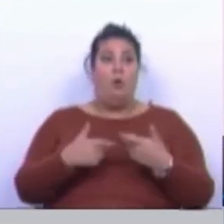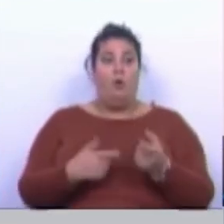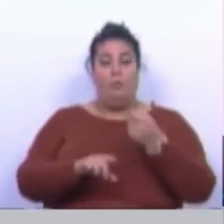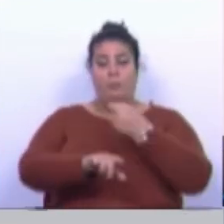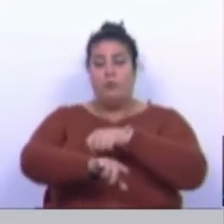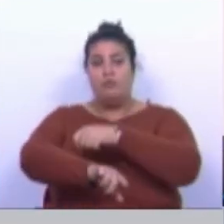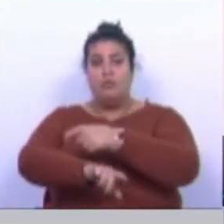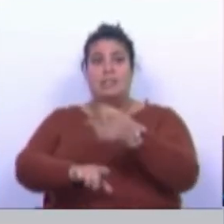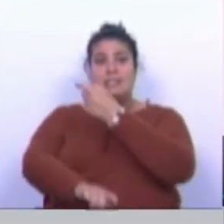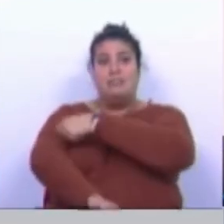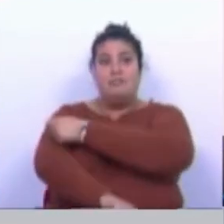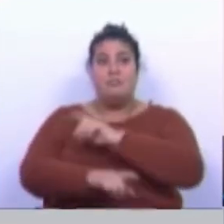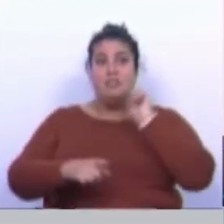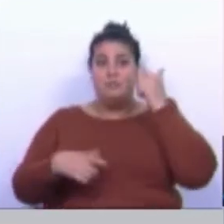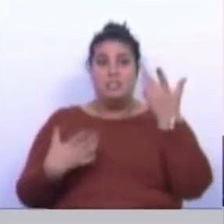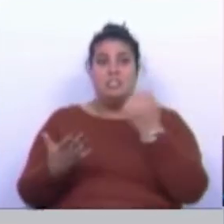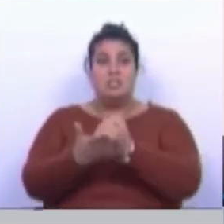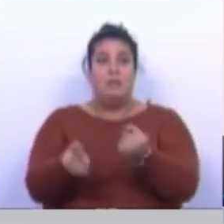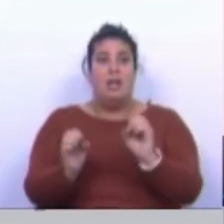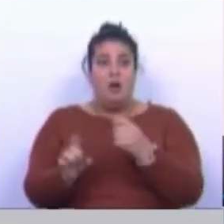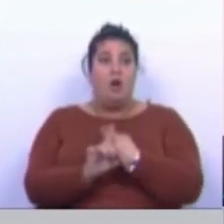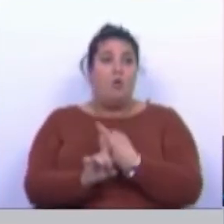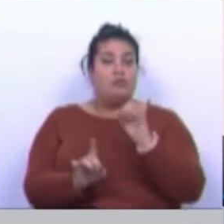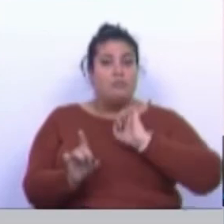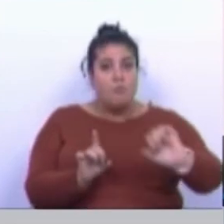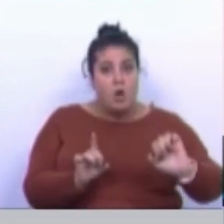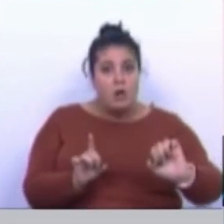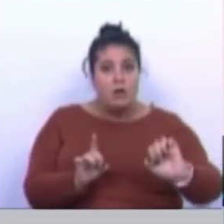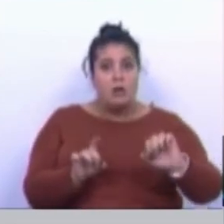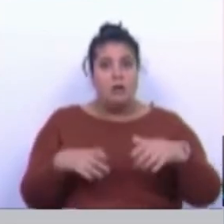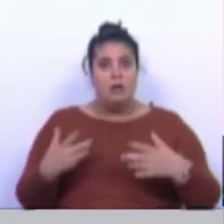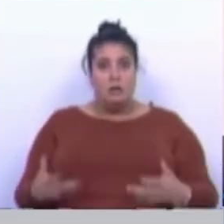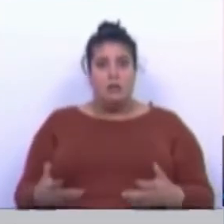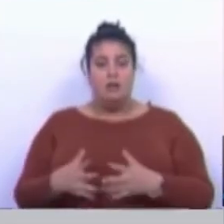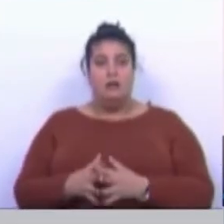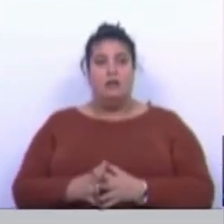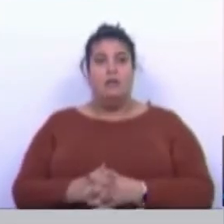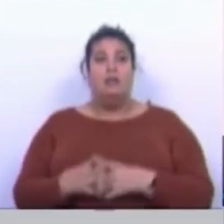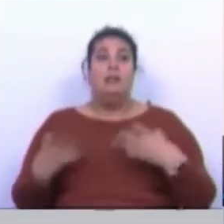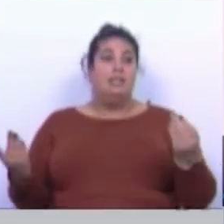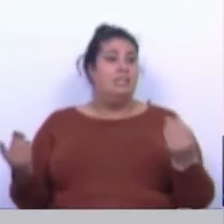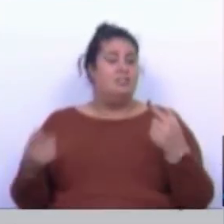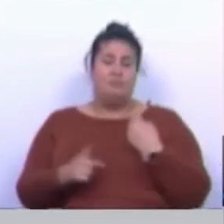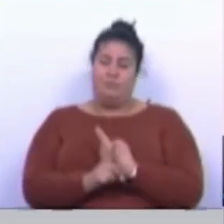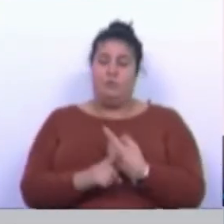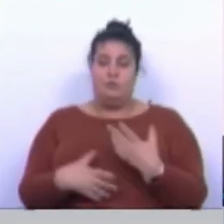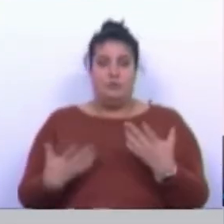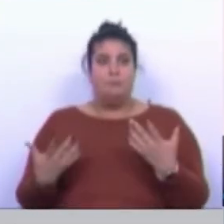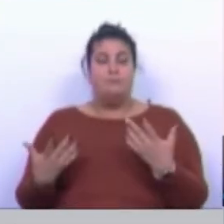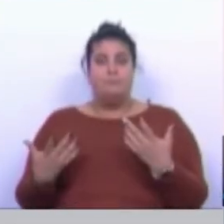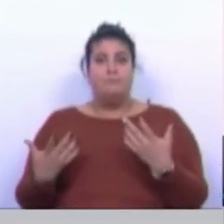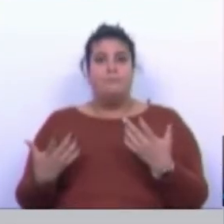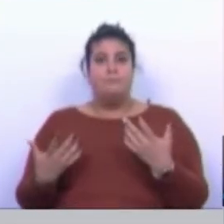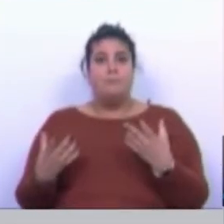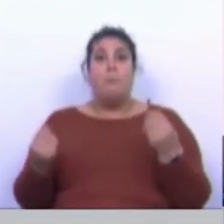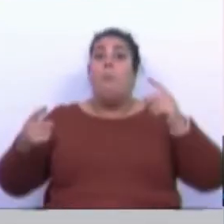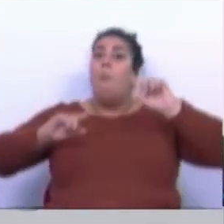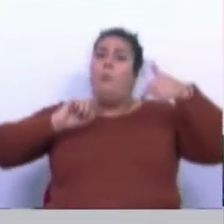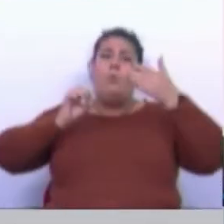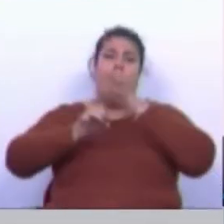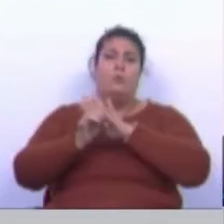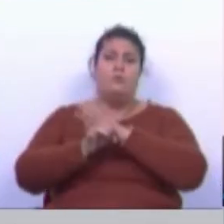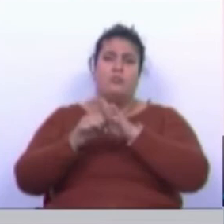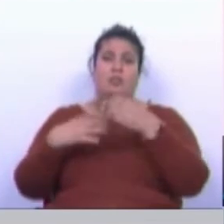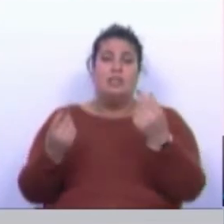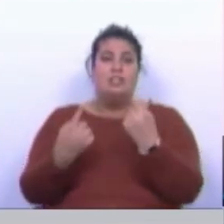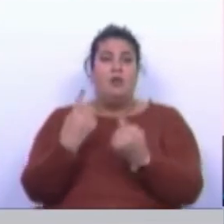enfermeiras especialistas que as possam apoiar, com questões muito próprias do puerpério. Isto são alguns dos... Temos muitos outros casos,